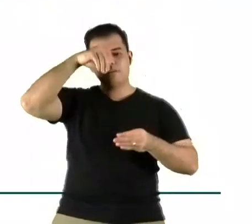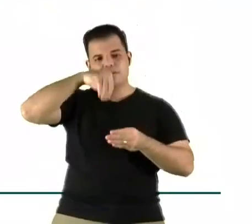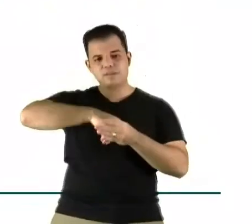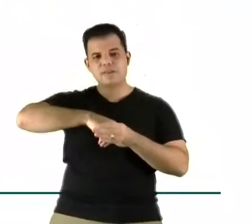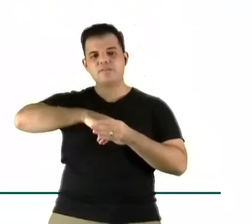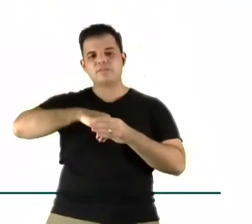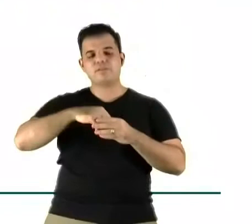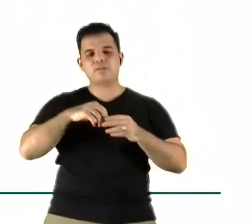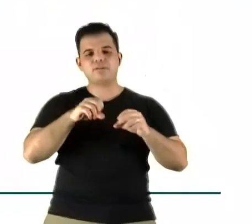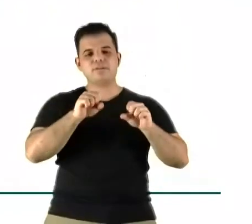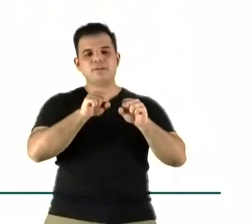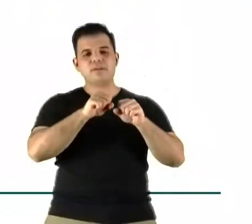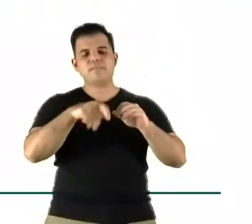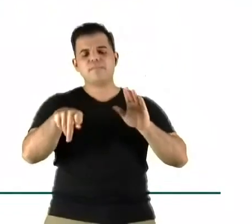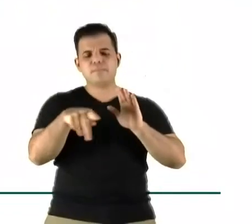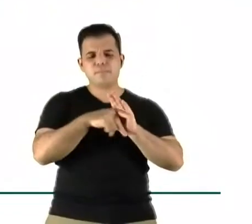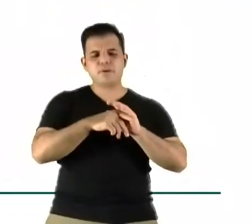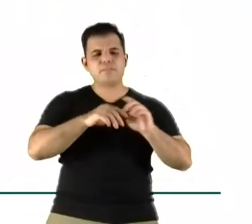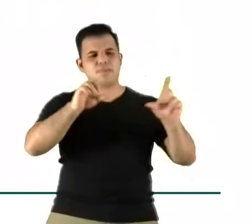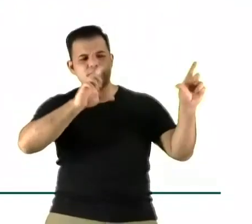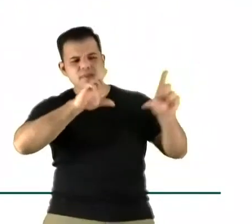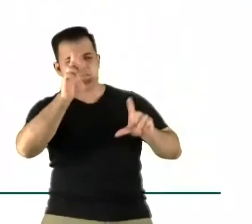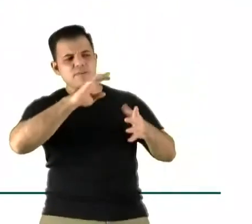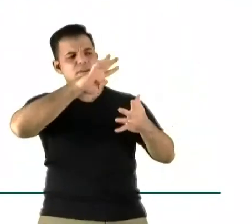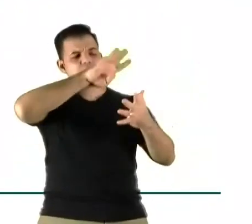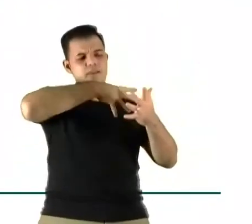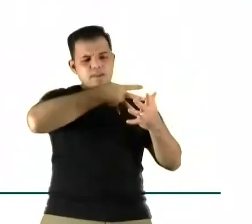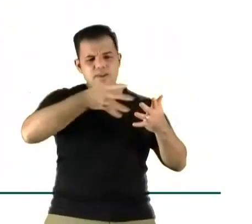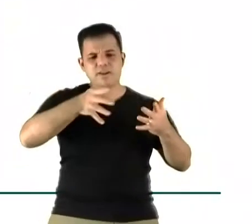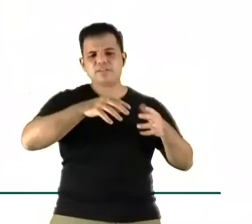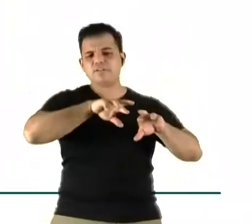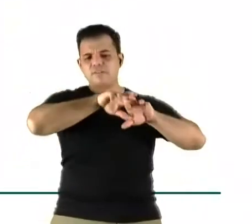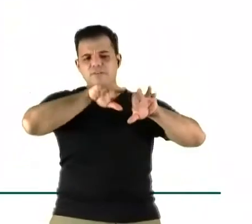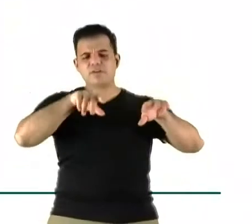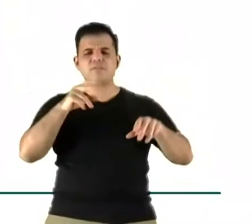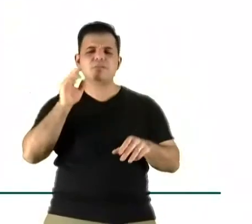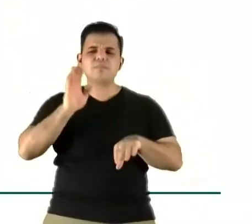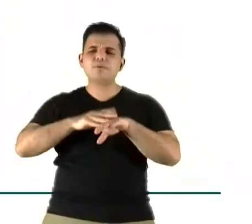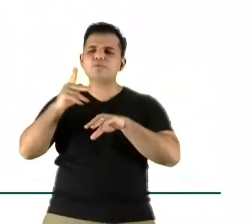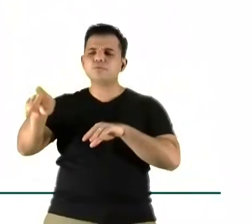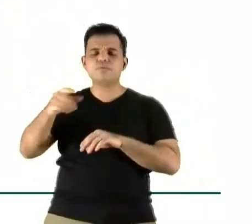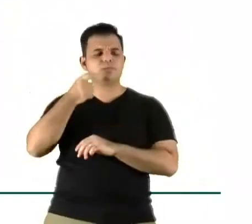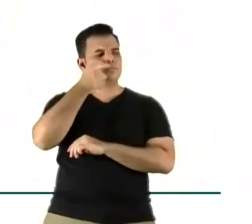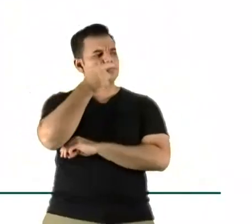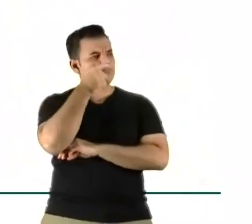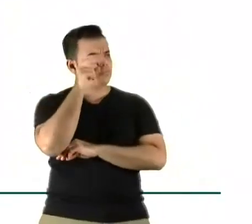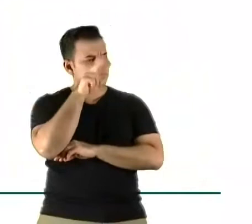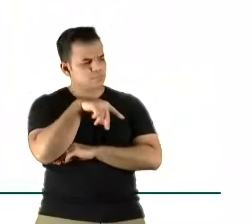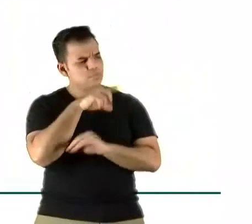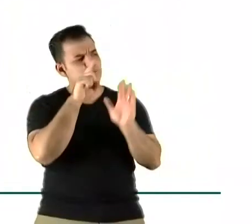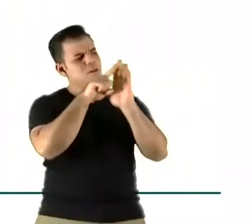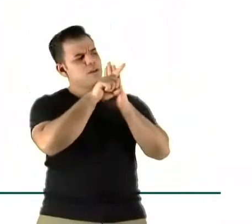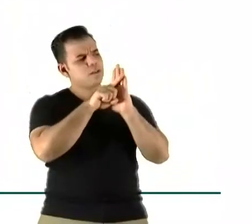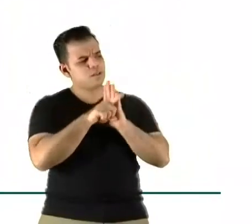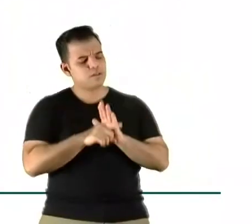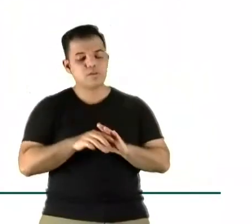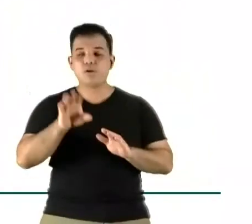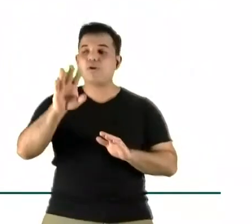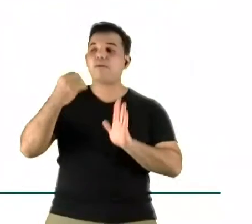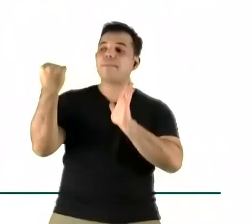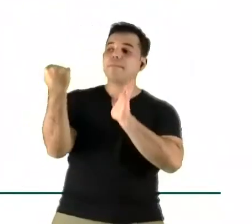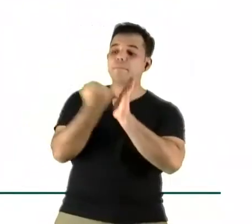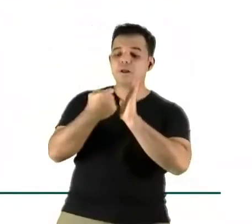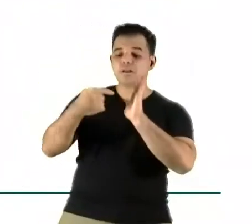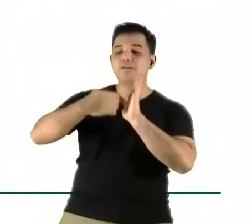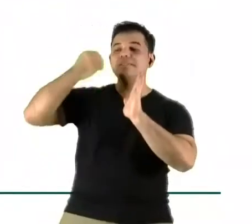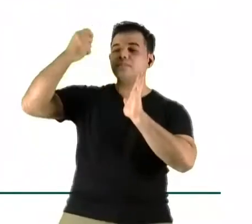específicos da Globo, no teu olhar de quem está construindo esse produto, o que você tem a dizer para a marca é dizer, olha, vamos experimentar